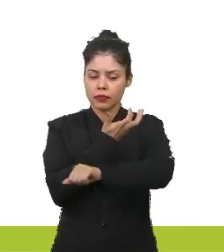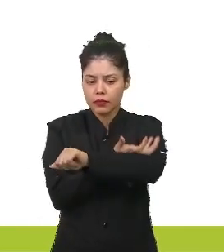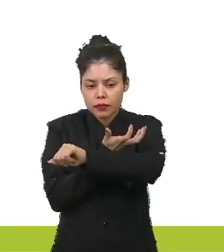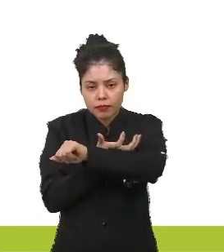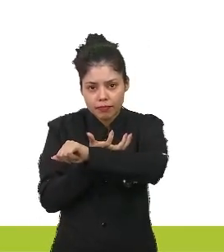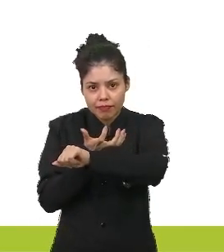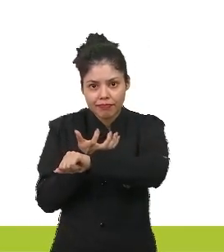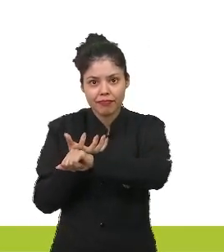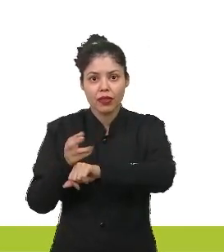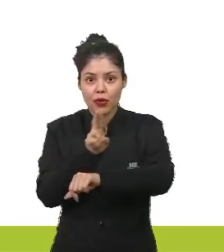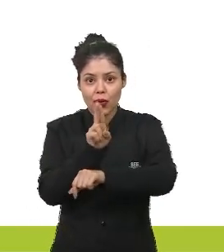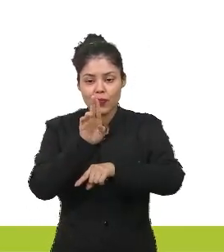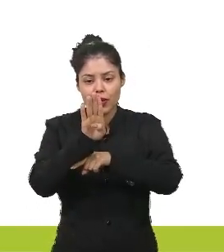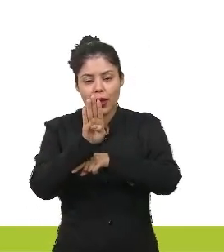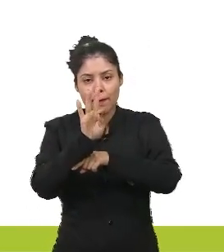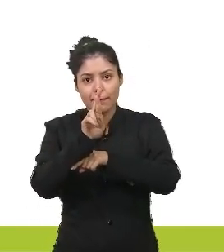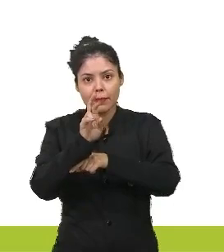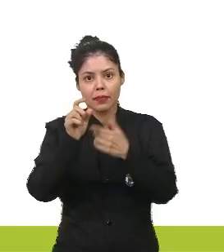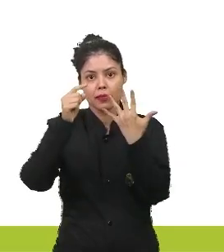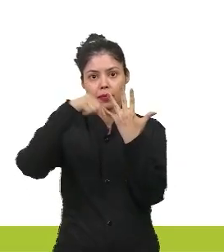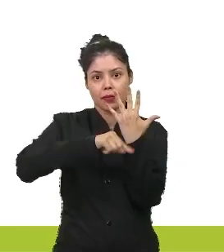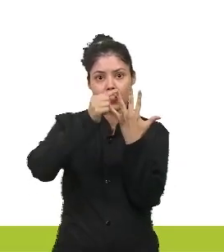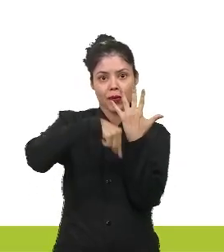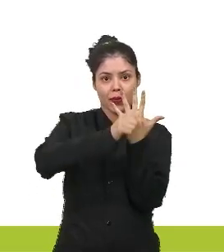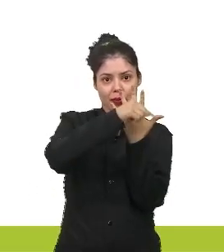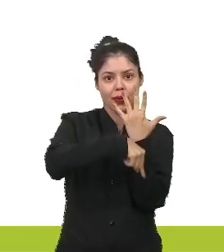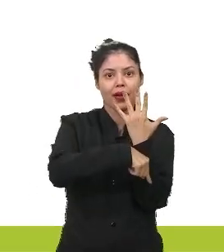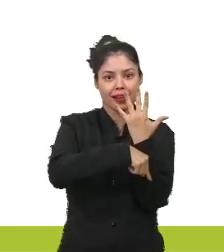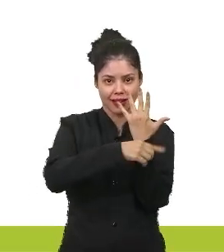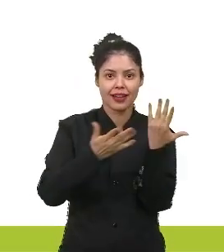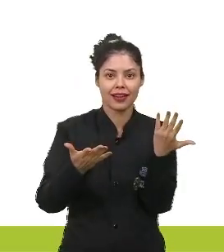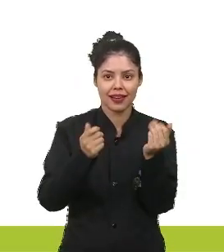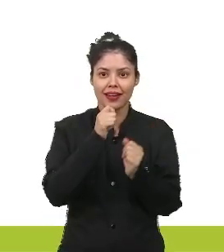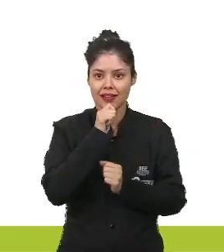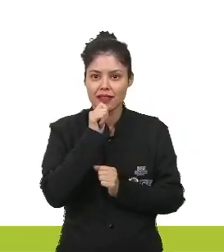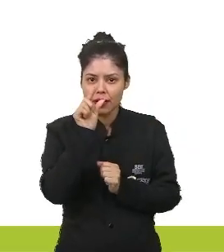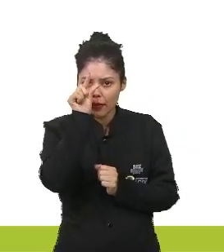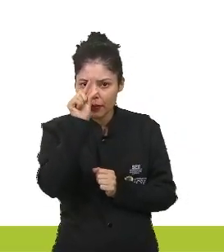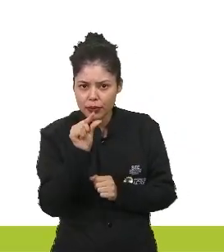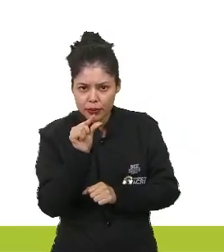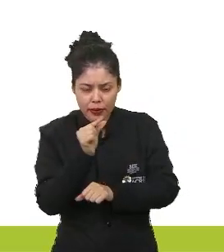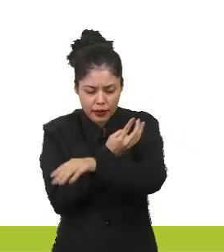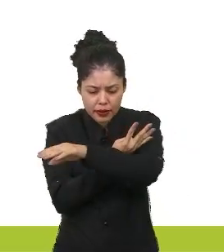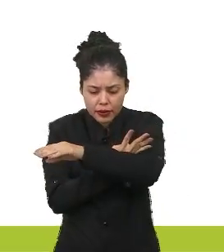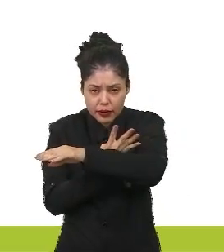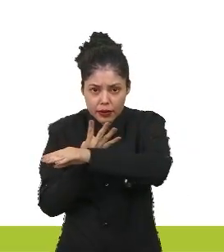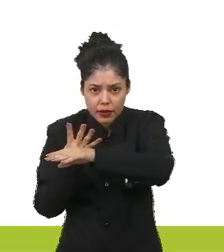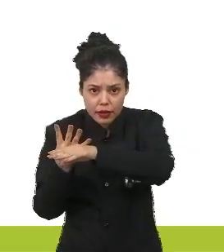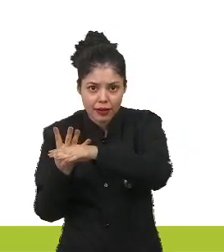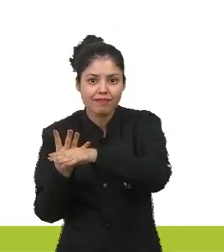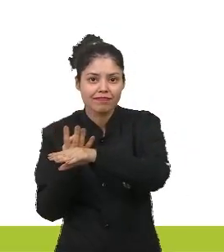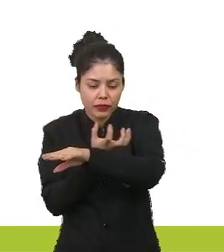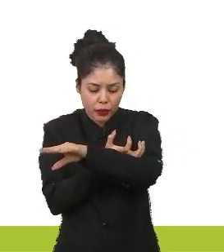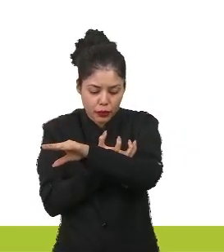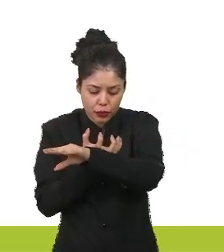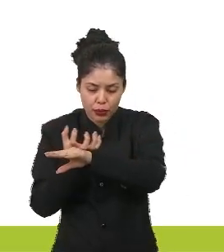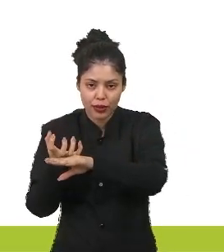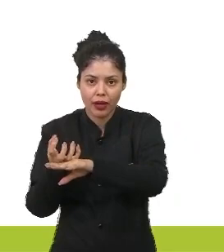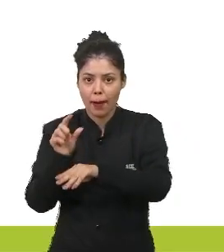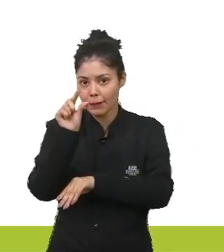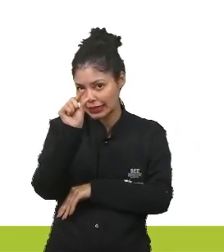briófitas e são angiospermas do tipo gramíneas, ou seja, são seres de menor biomassa,